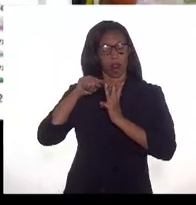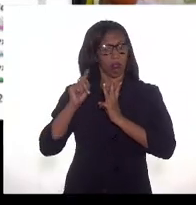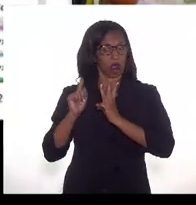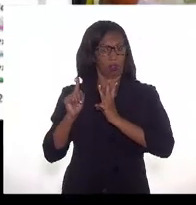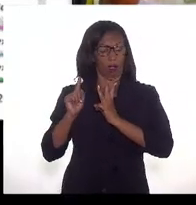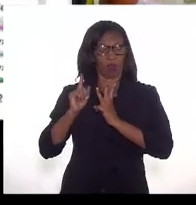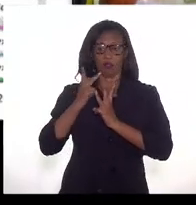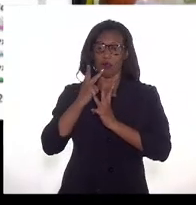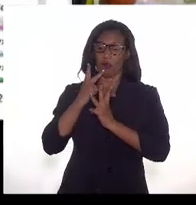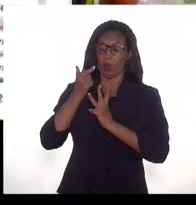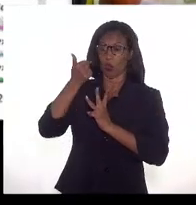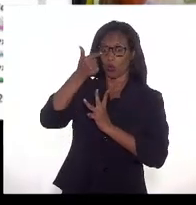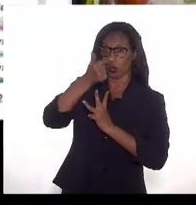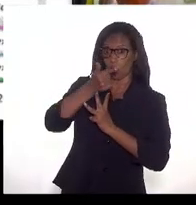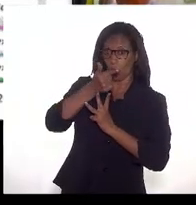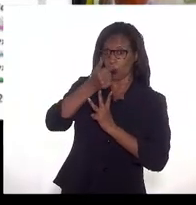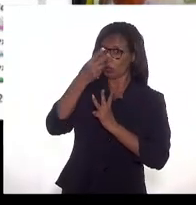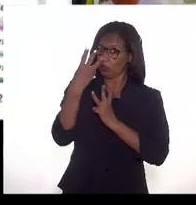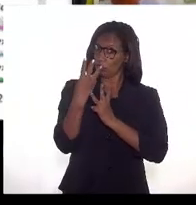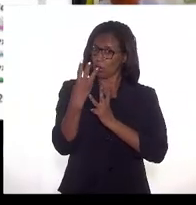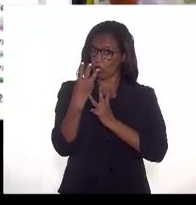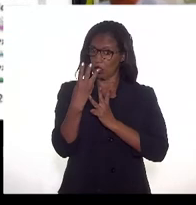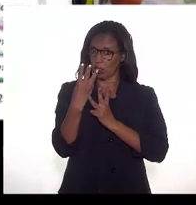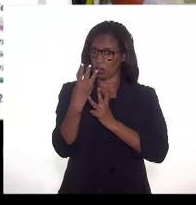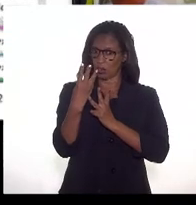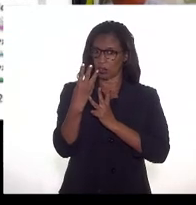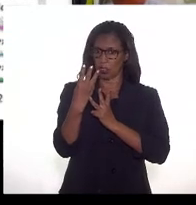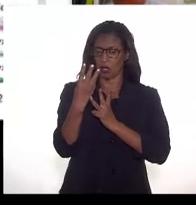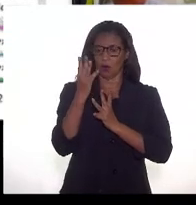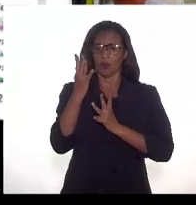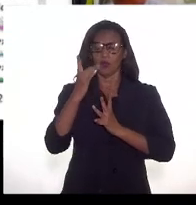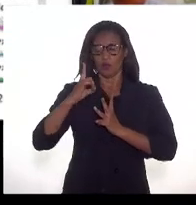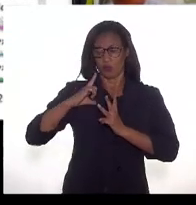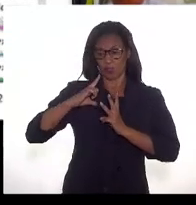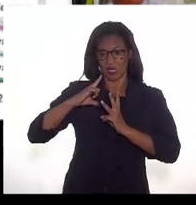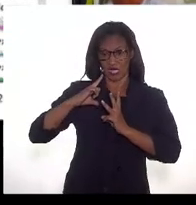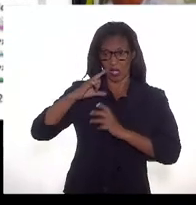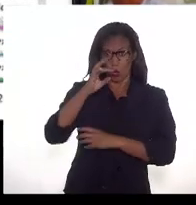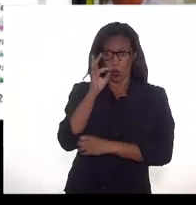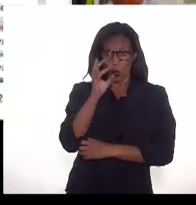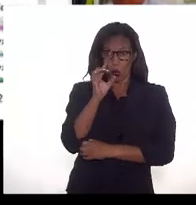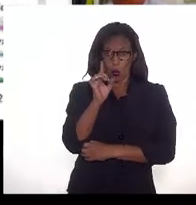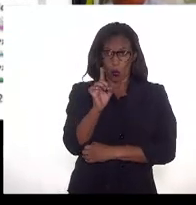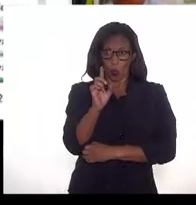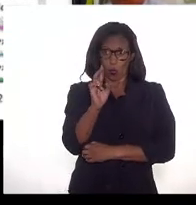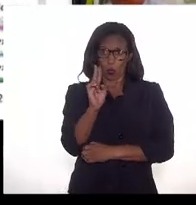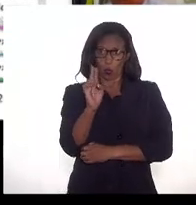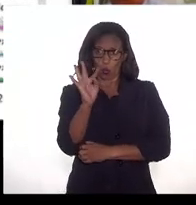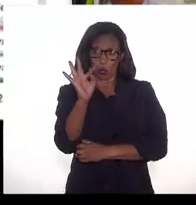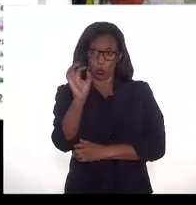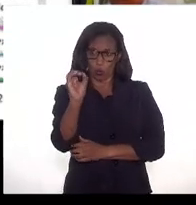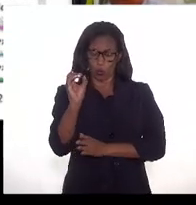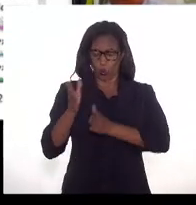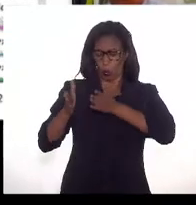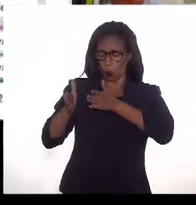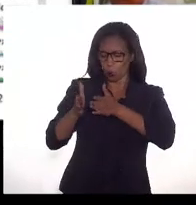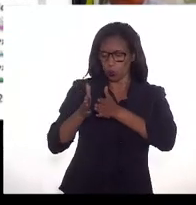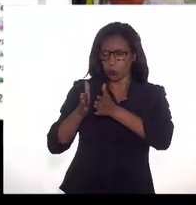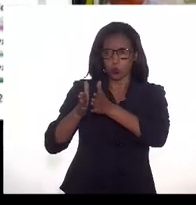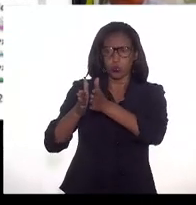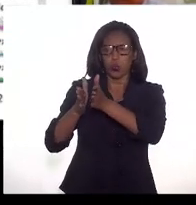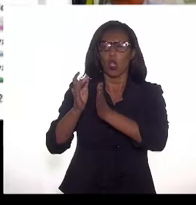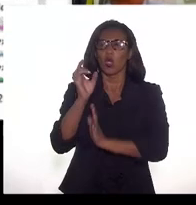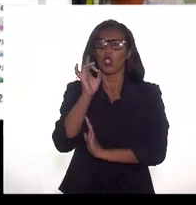Rota 2 ou o Rota 3. Você vem com um duto que cabe 20, aí você vem com